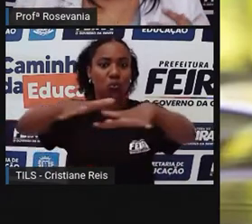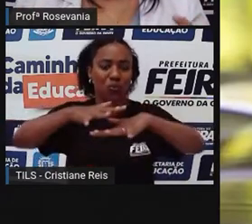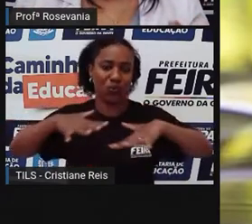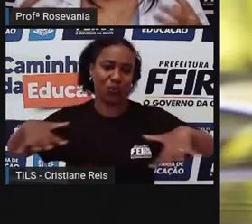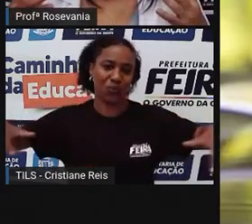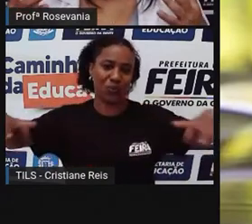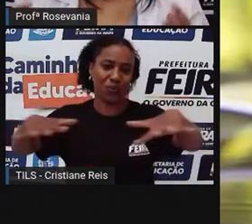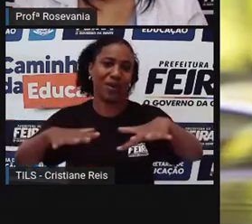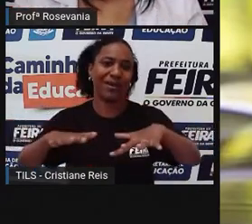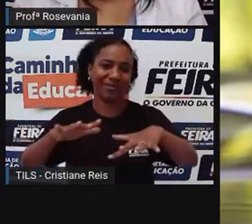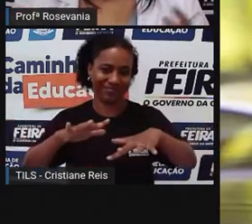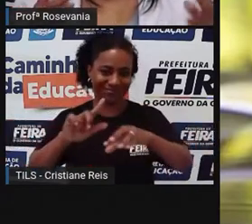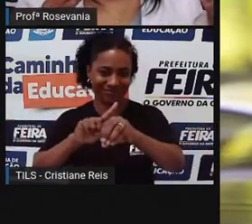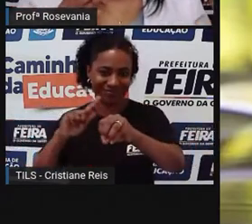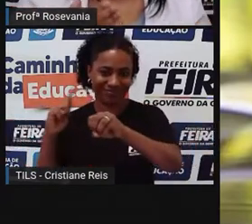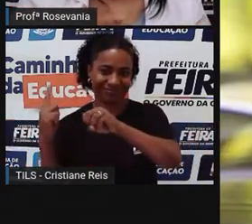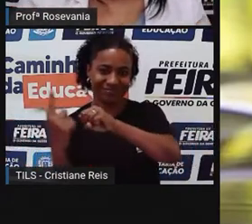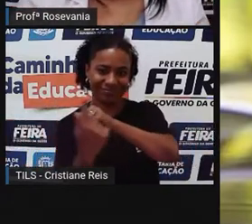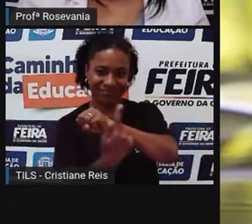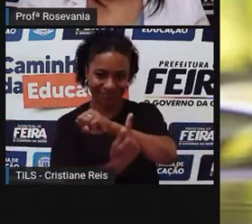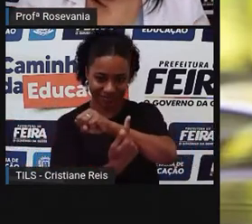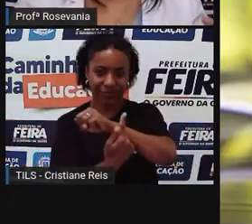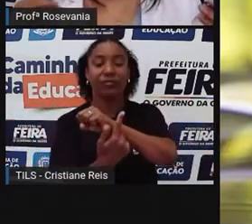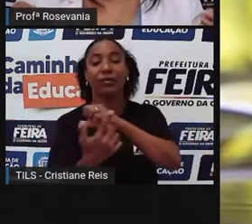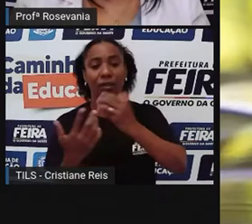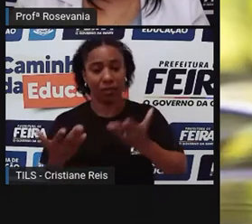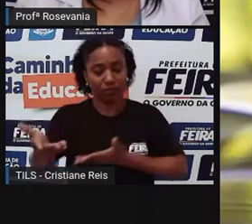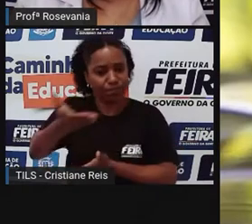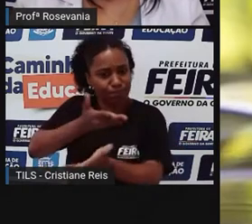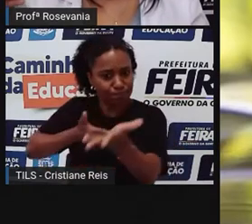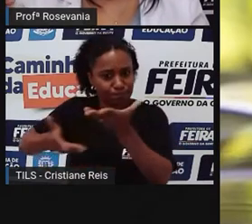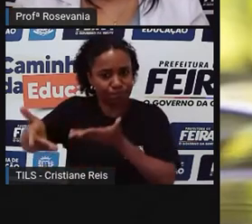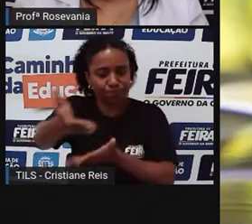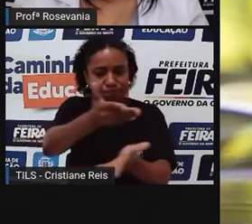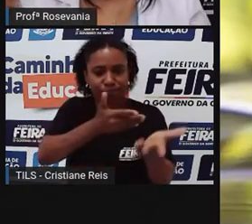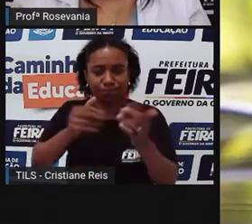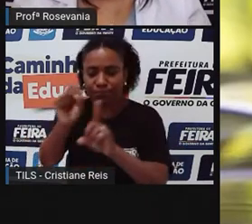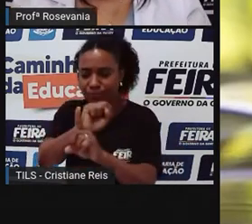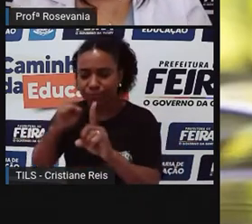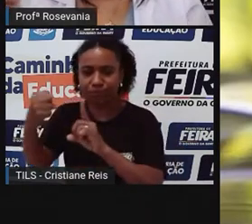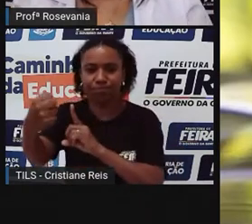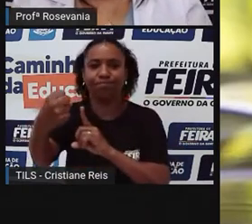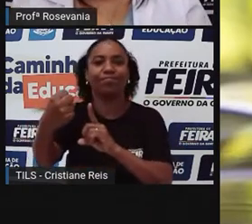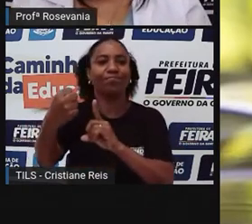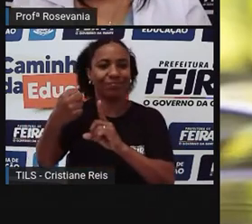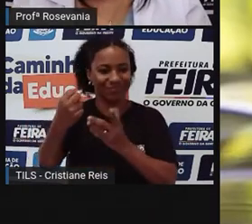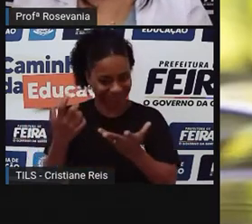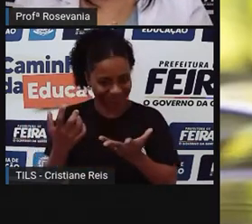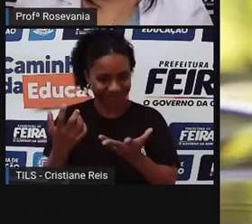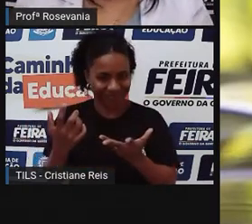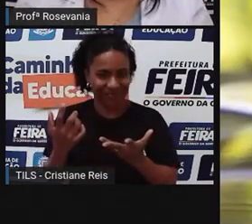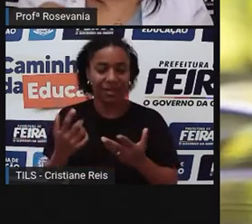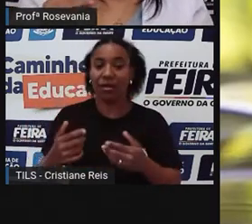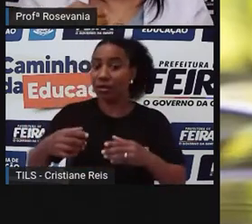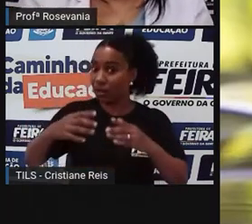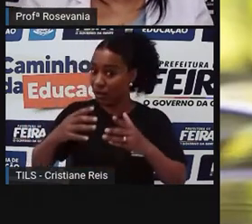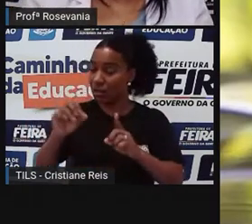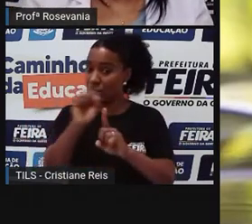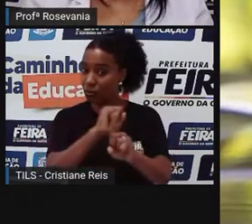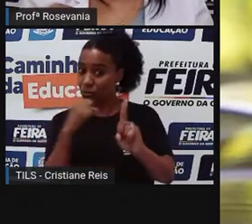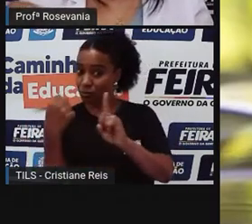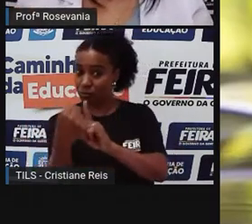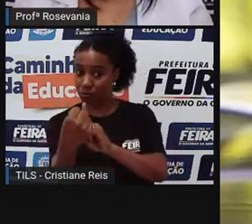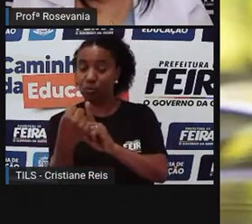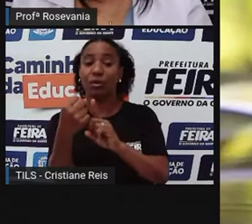onde são estabelecidas as relações humanas. Logo, a geografia estuda a relação entre a sociedade